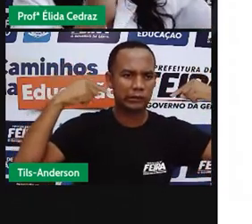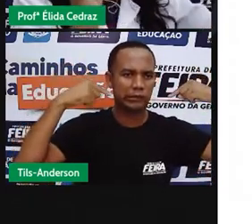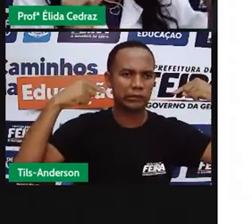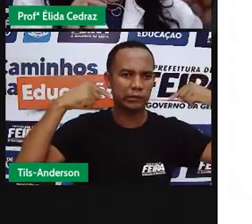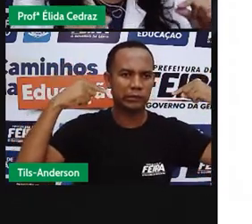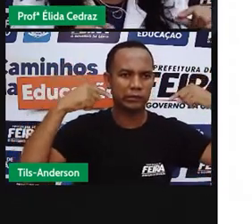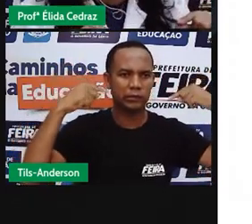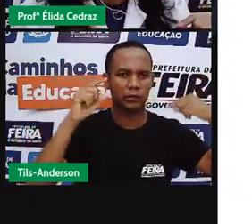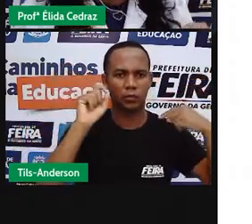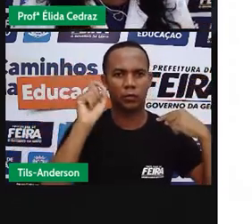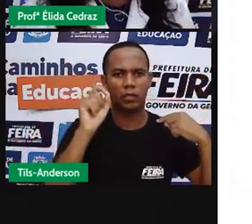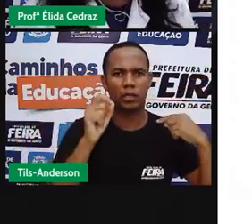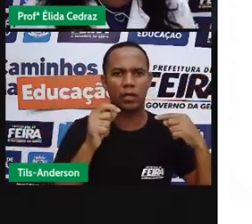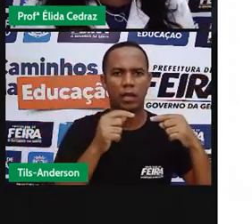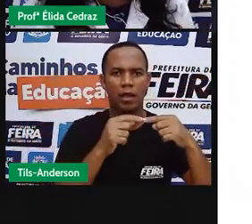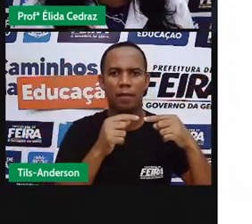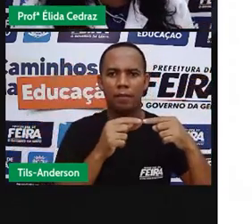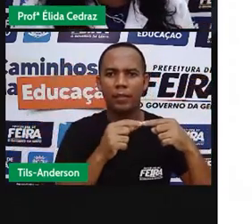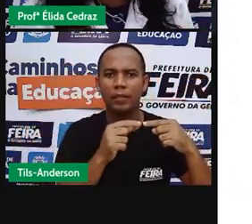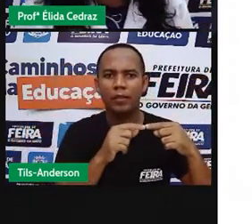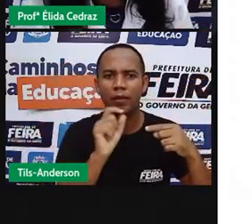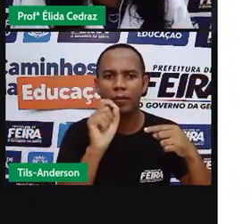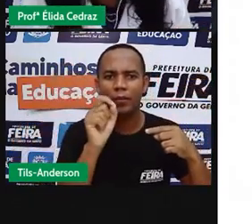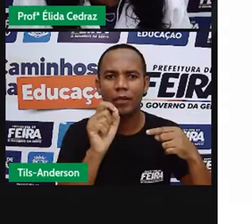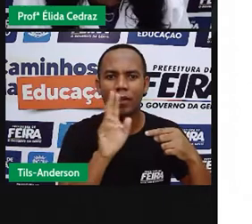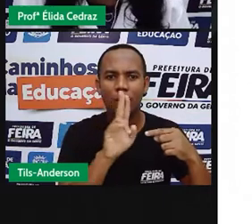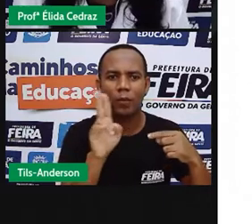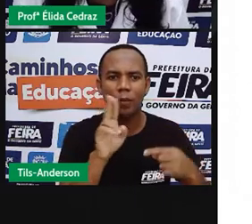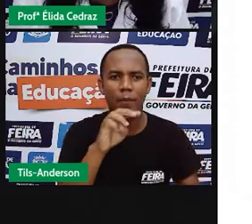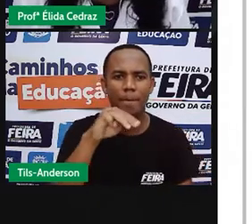contudo, aquele é o marfim.